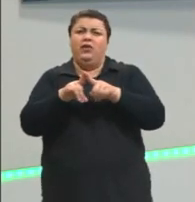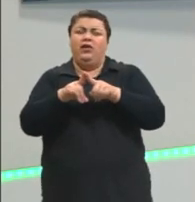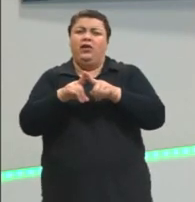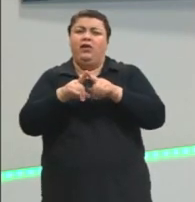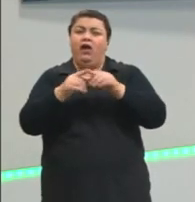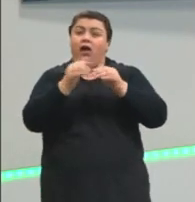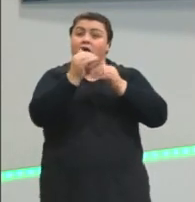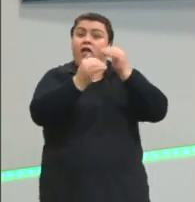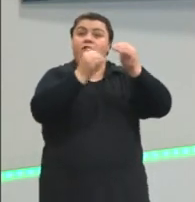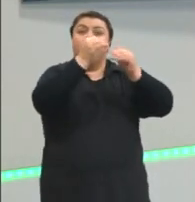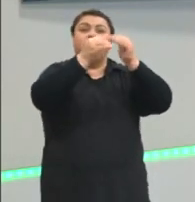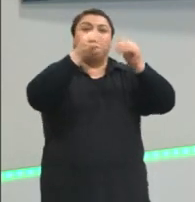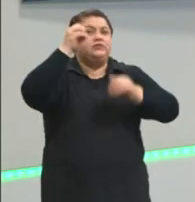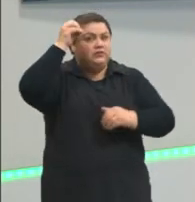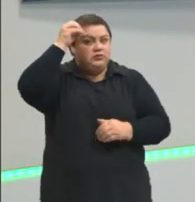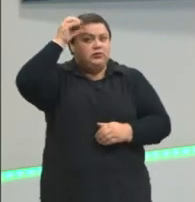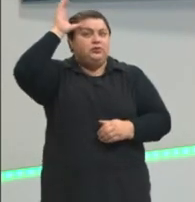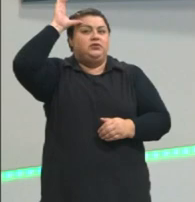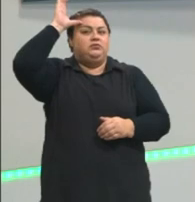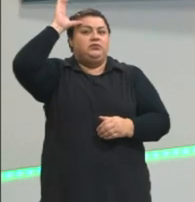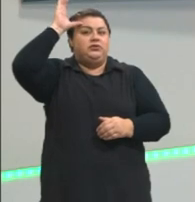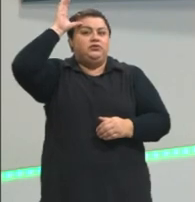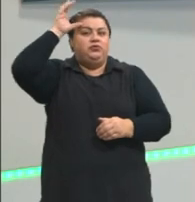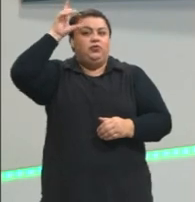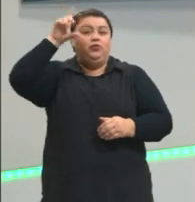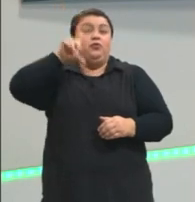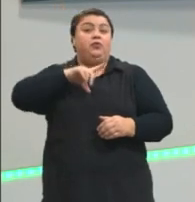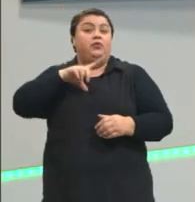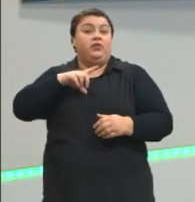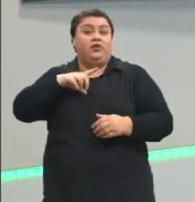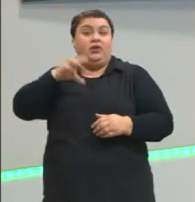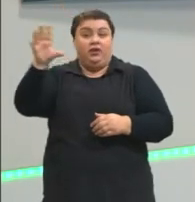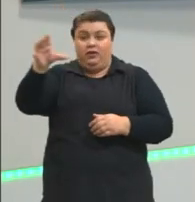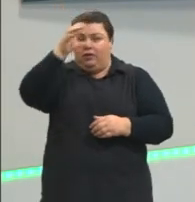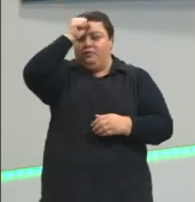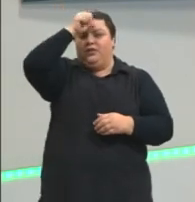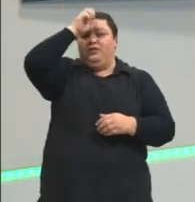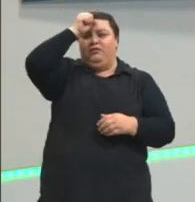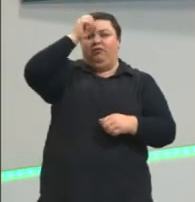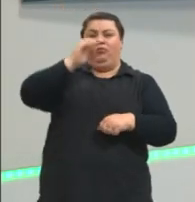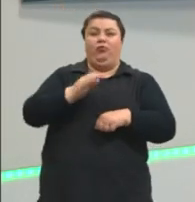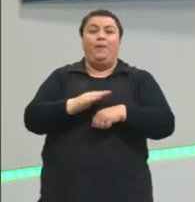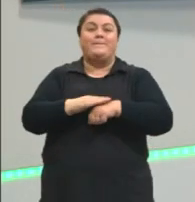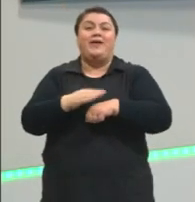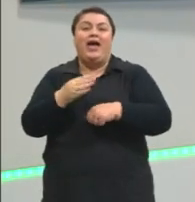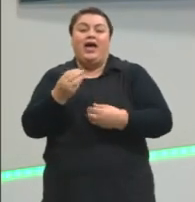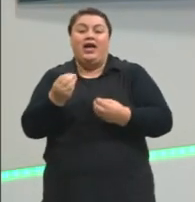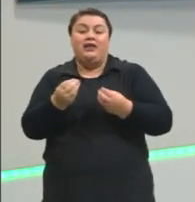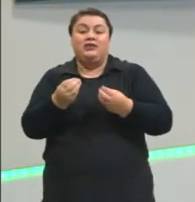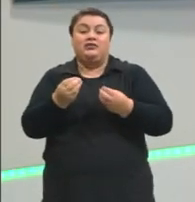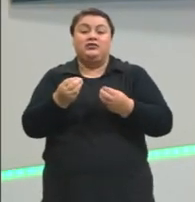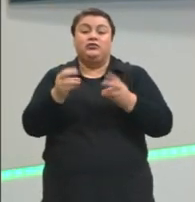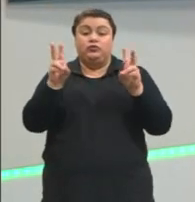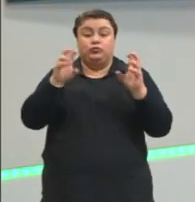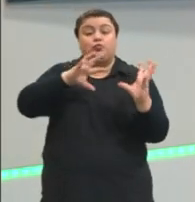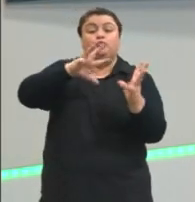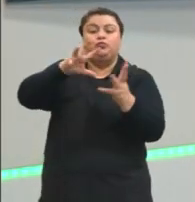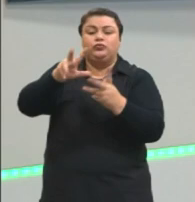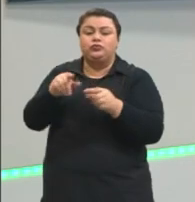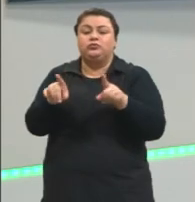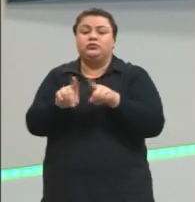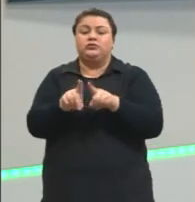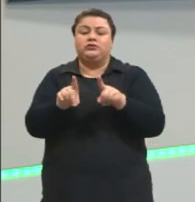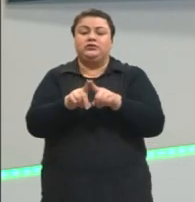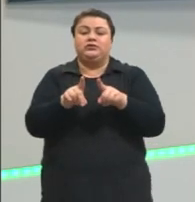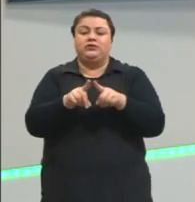conhecimento. A gente vai adquirindo mais conhecimento, a gente vai aprendendo mais sobre o mundo e a gente vai aprendendo